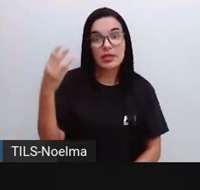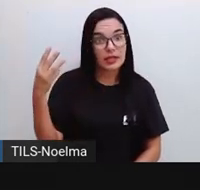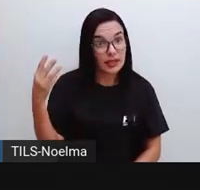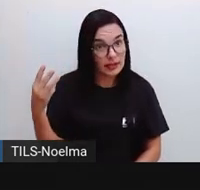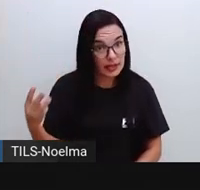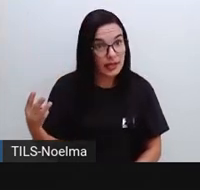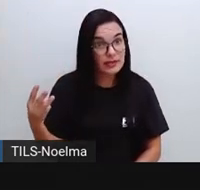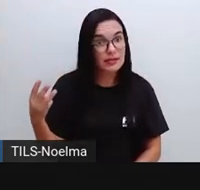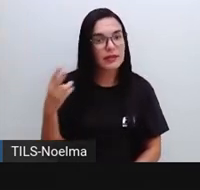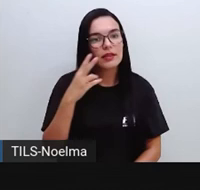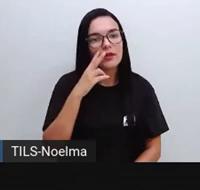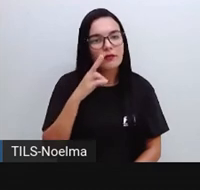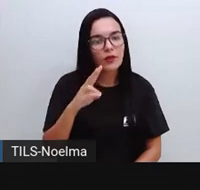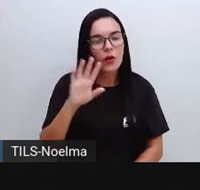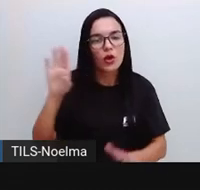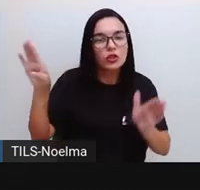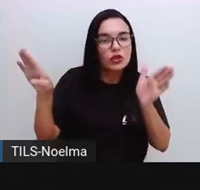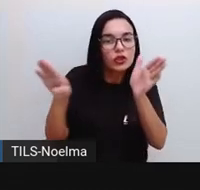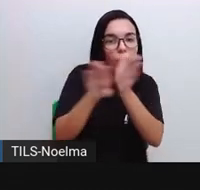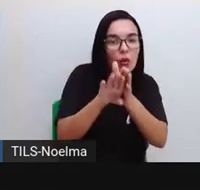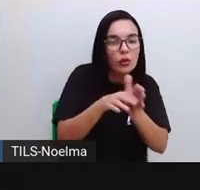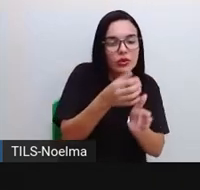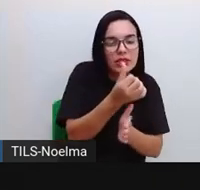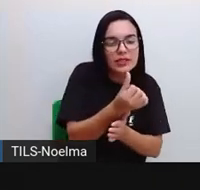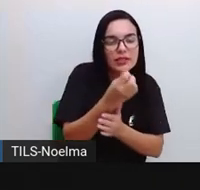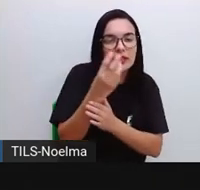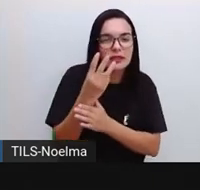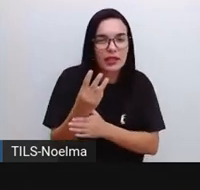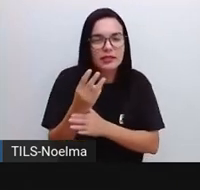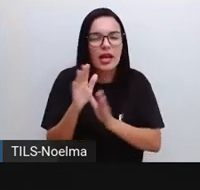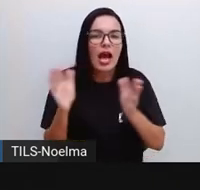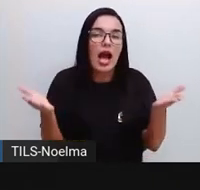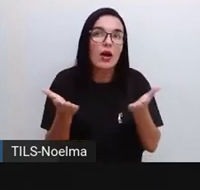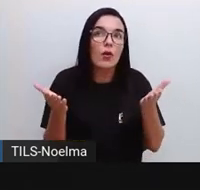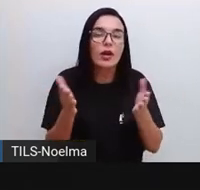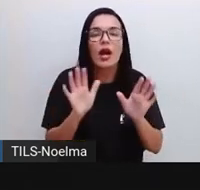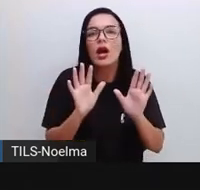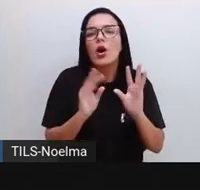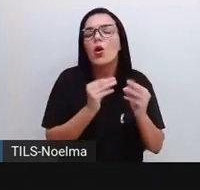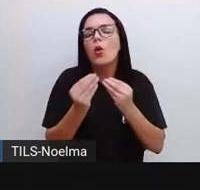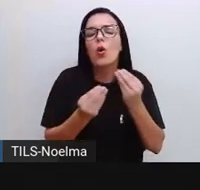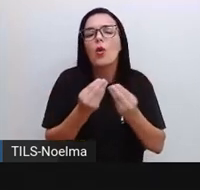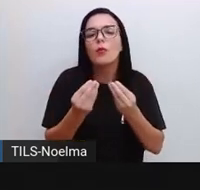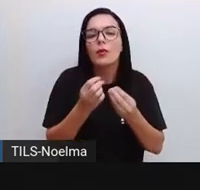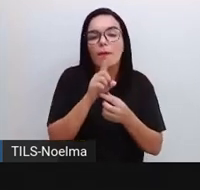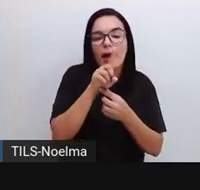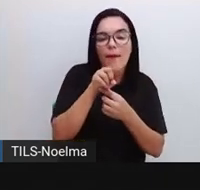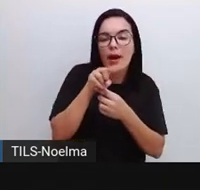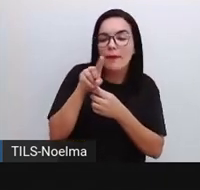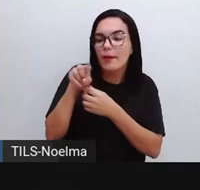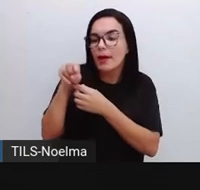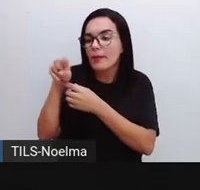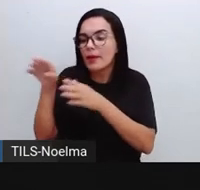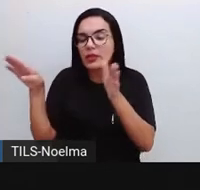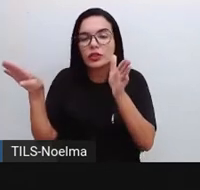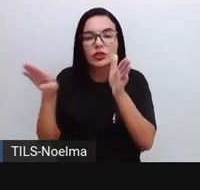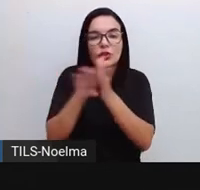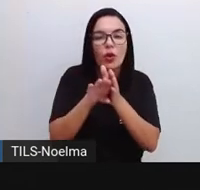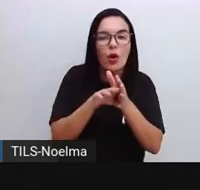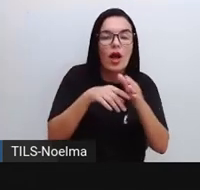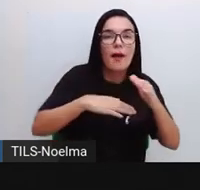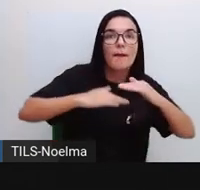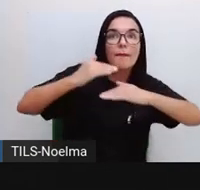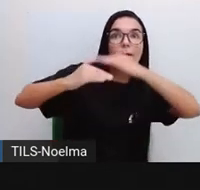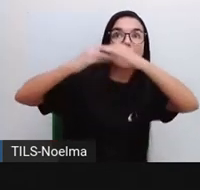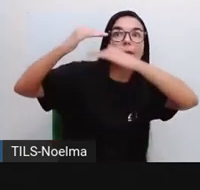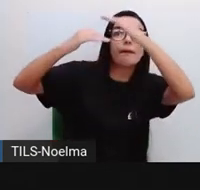63. Chegamos no 63. Agora sim, Prô. Mas quantos palitinhos tem aí? Para eu saber quantas posições ela vai